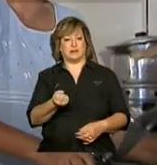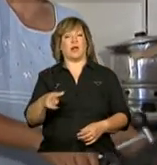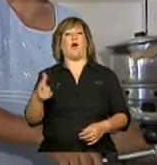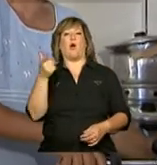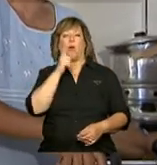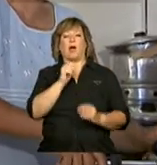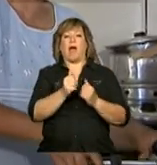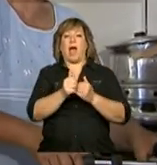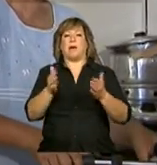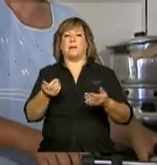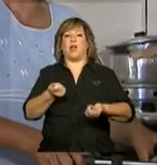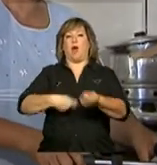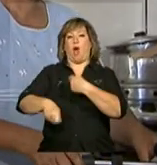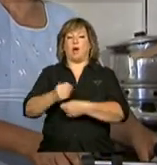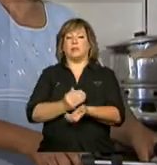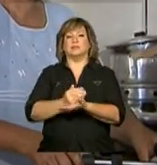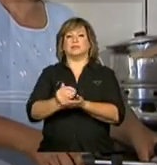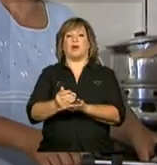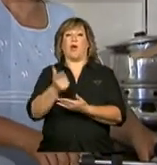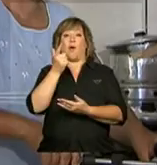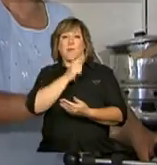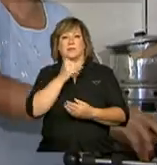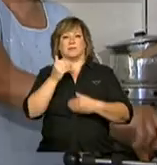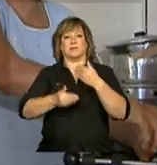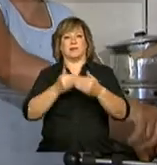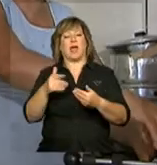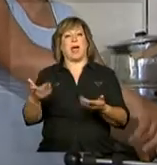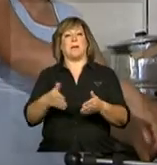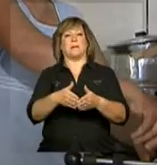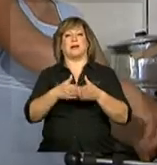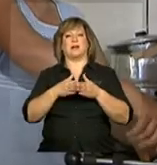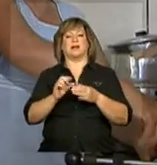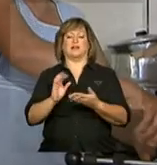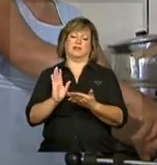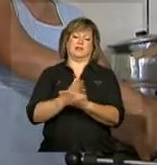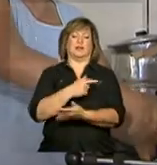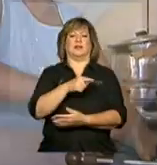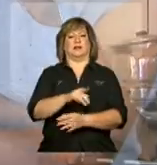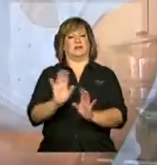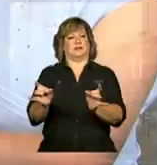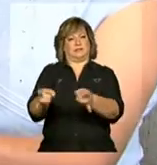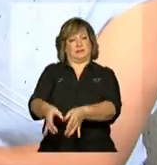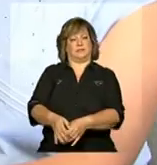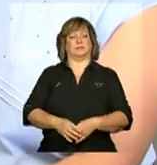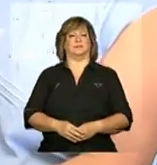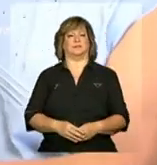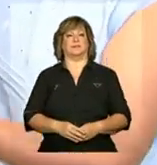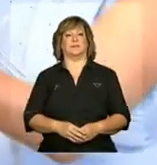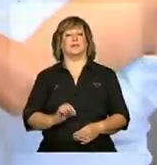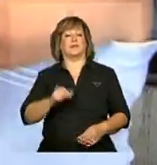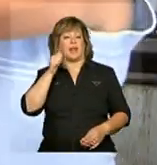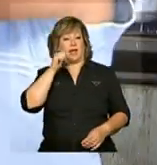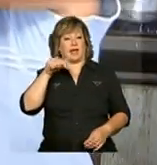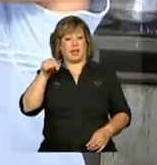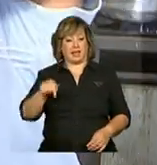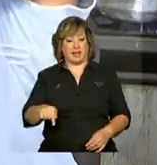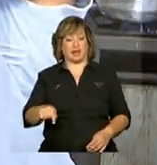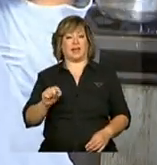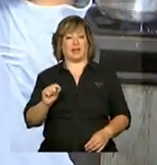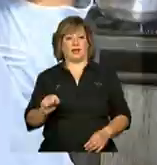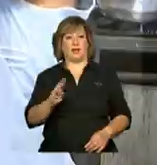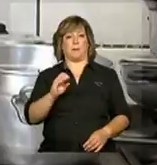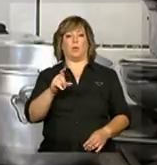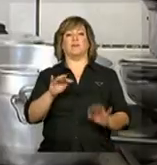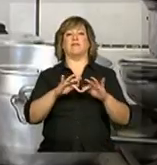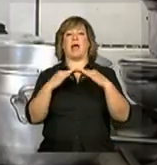próprio negócio e, depois de ter sucesso, pediu para sair do programa federal. Maria Clara não se acomodou com o Bolsa